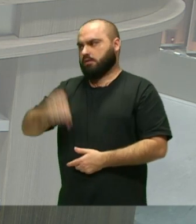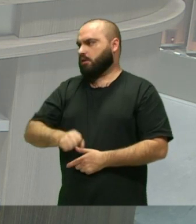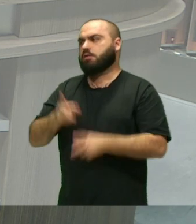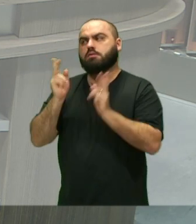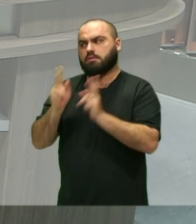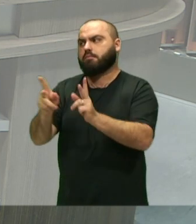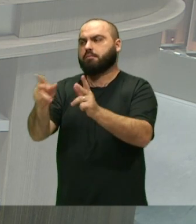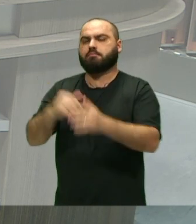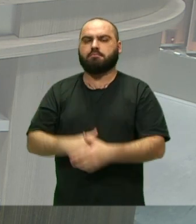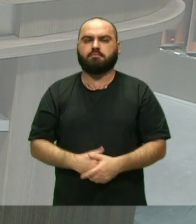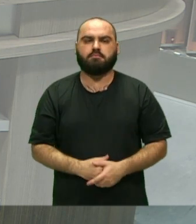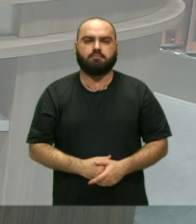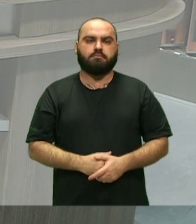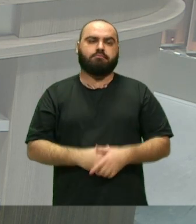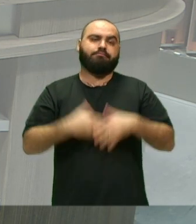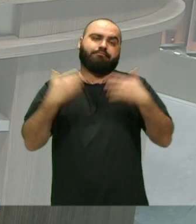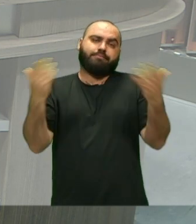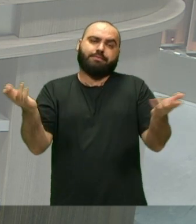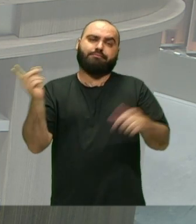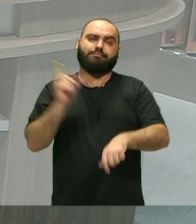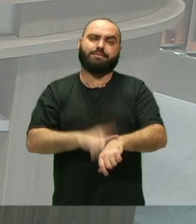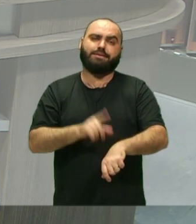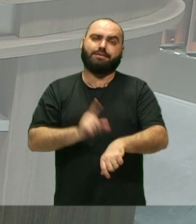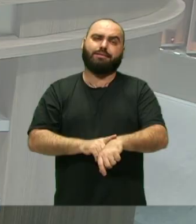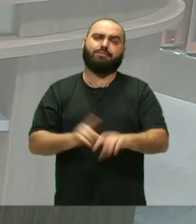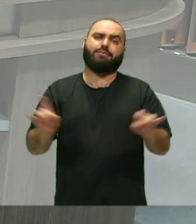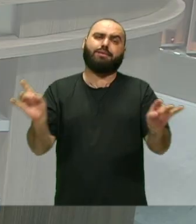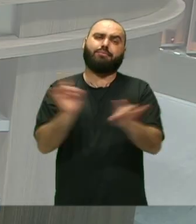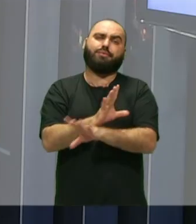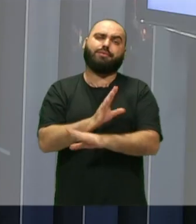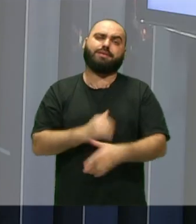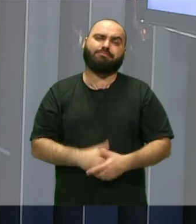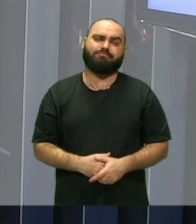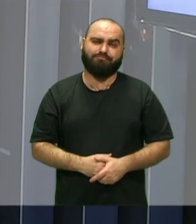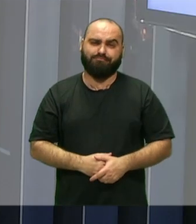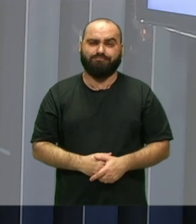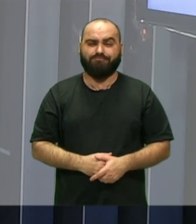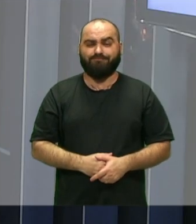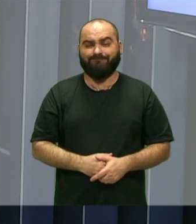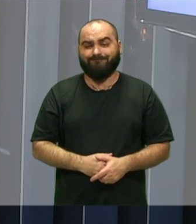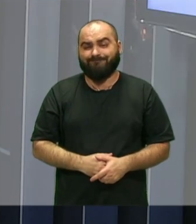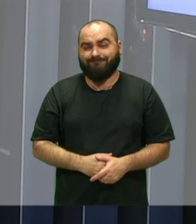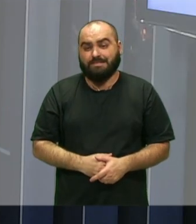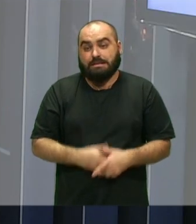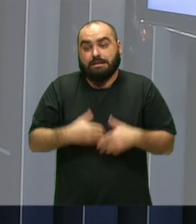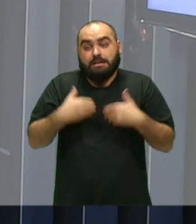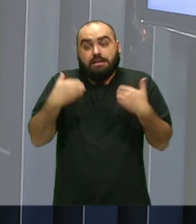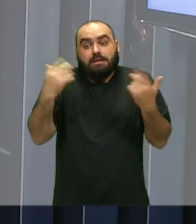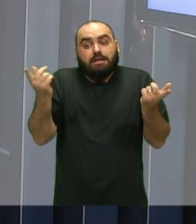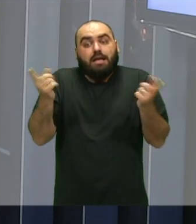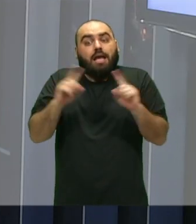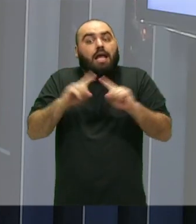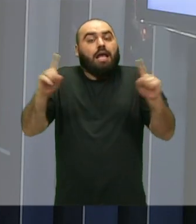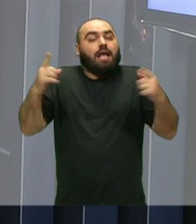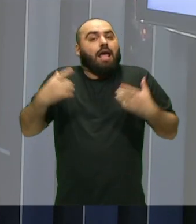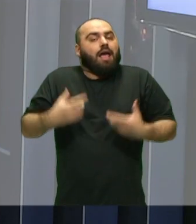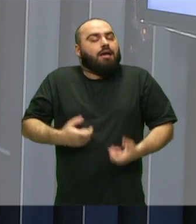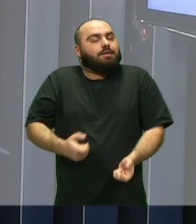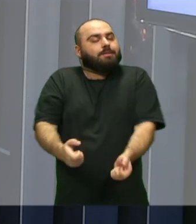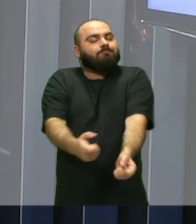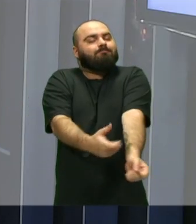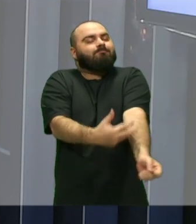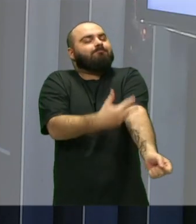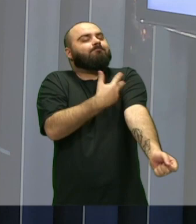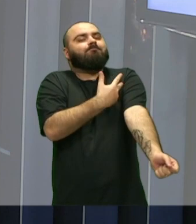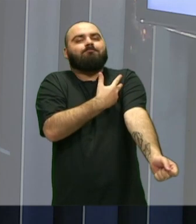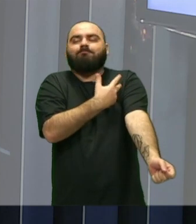incansavelmente gente olha nosso tempo esgotou mas assim estou até emocionada que realmente foi um